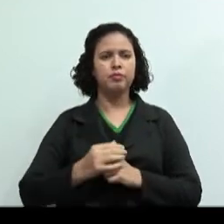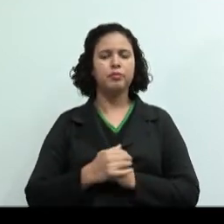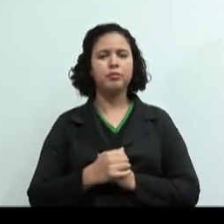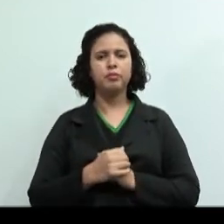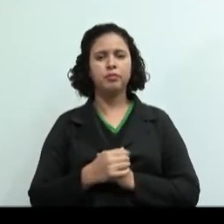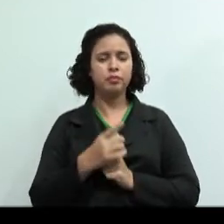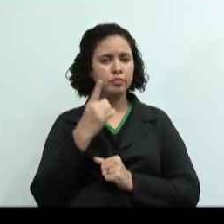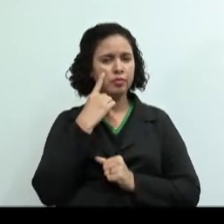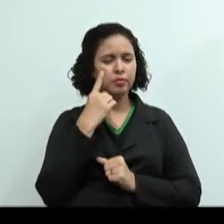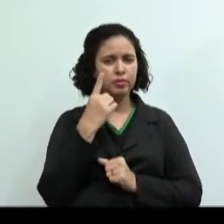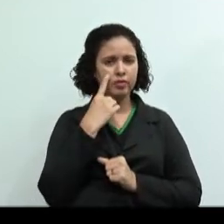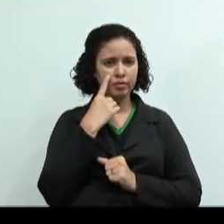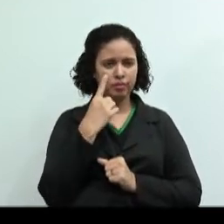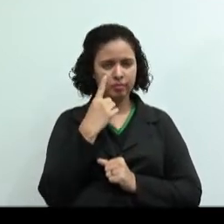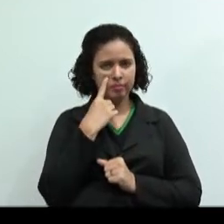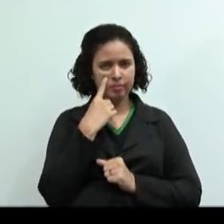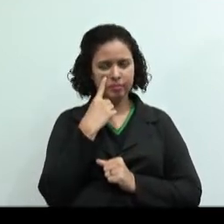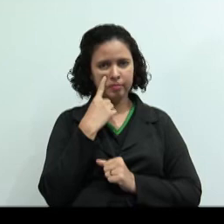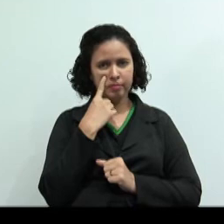Vamos ver o do Adrian.